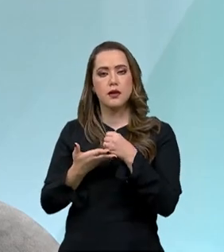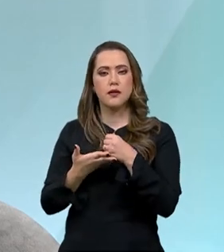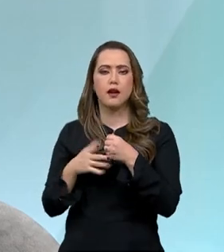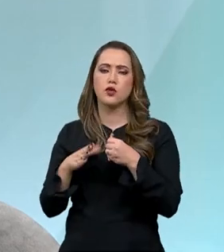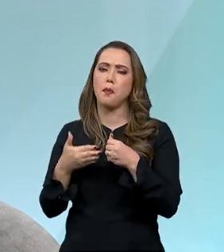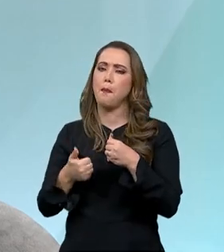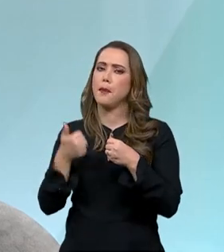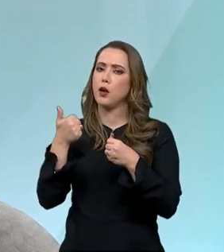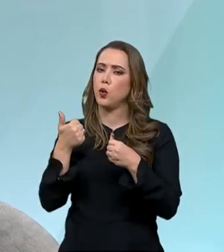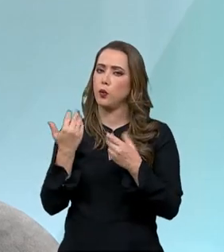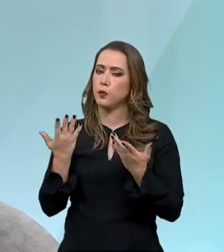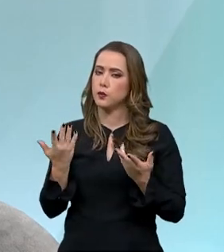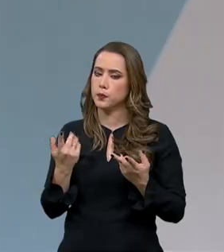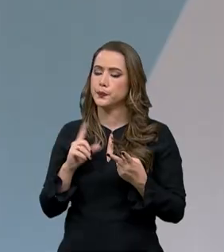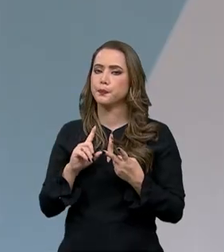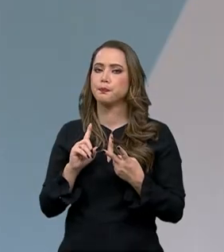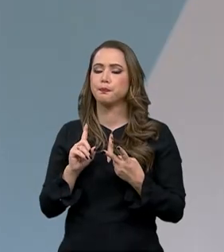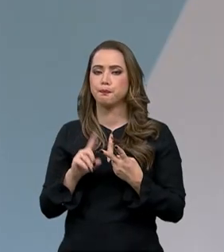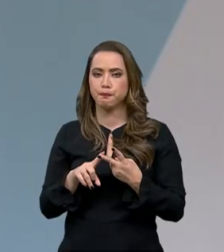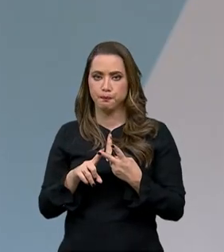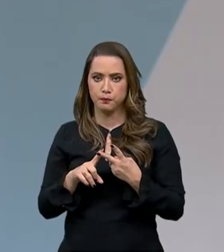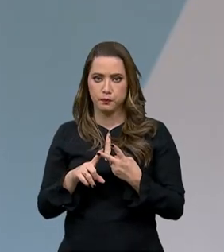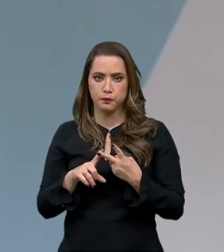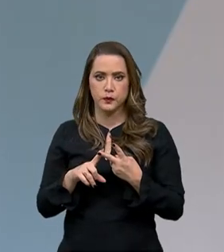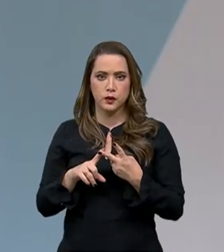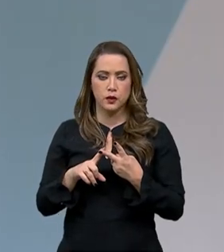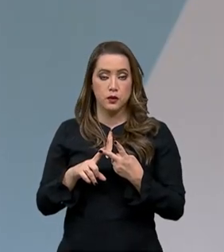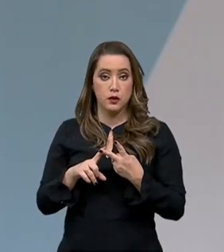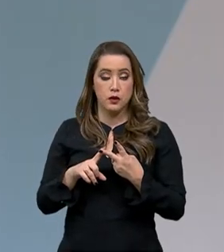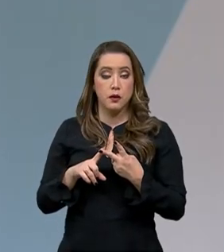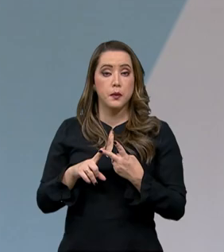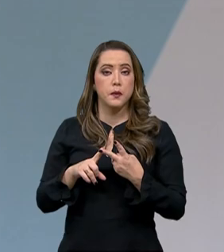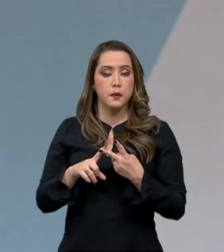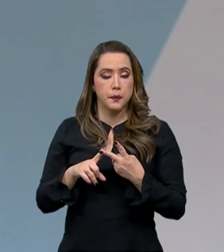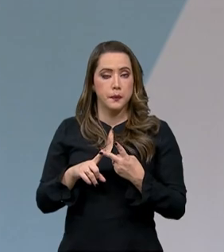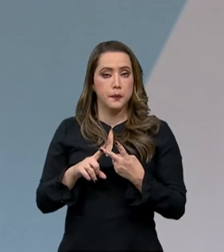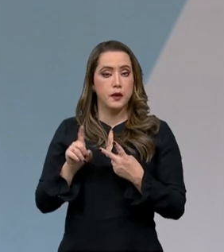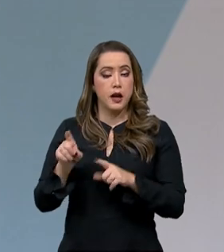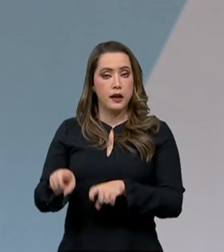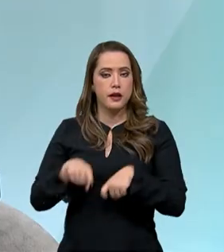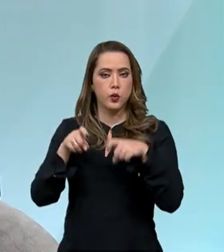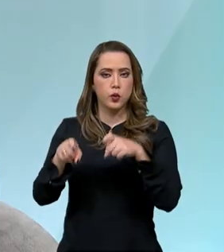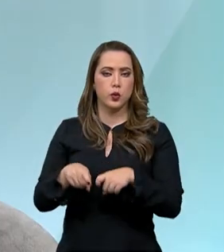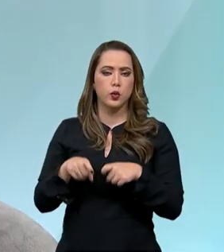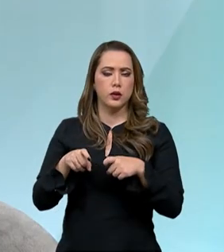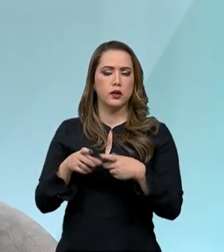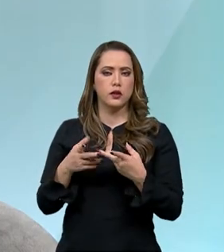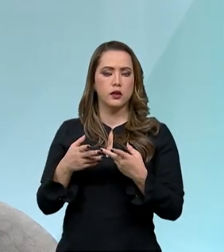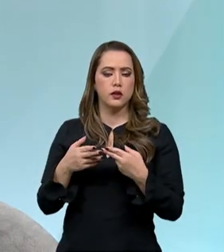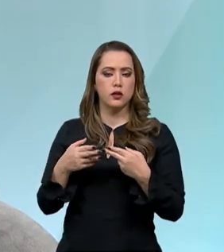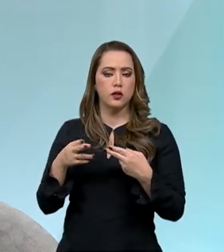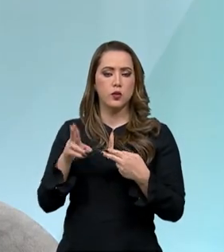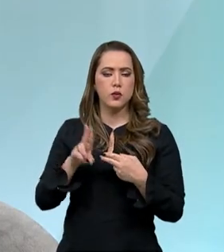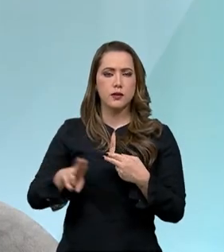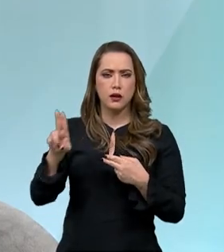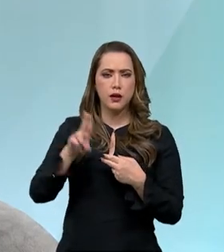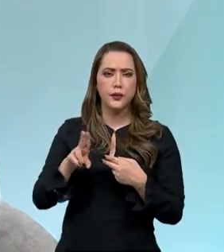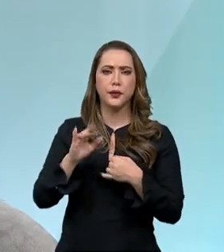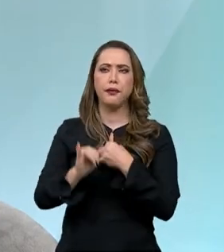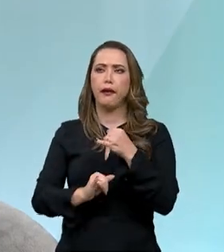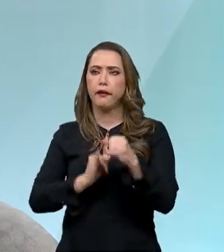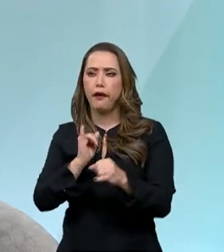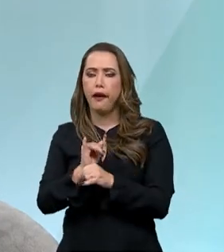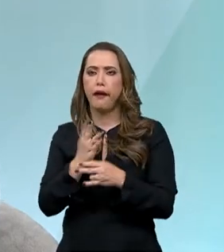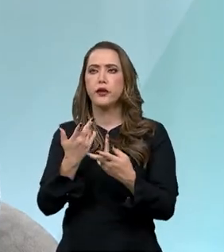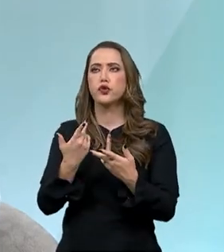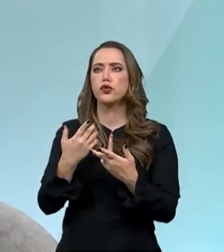sustentabilidade. Então, esse é o primeiro ponto. O segundo ponto é a questão da agricultura digital. O uso de drones, sensores,